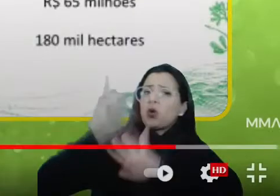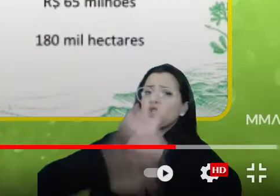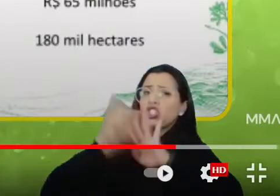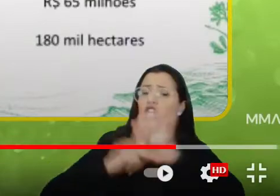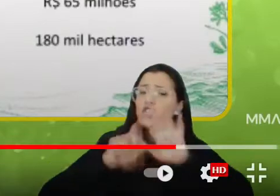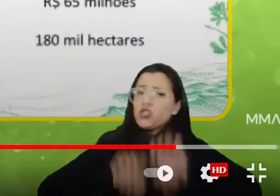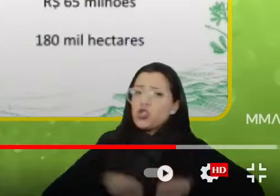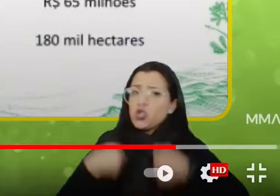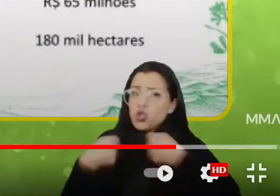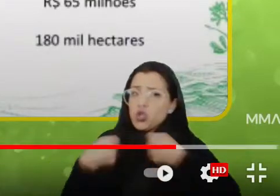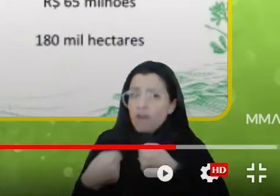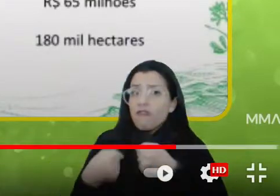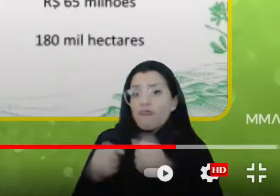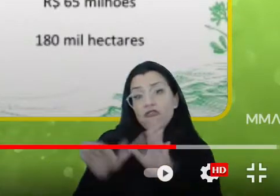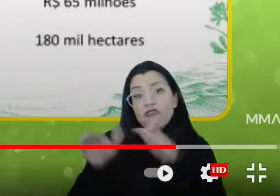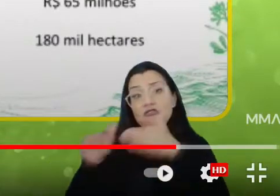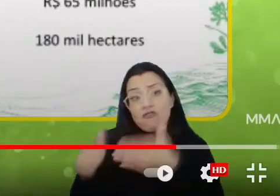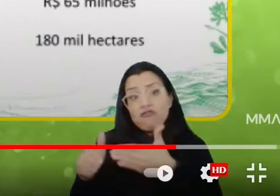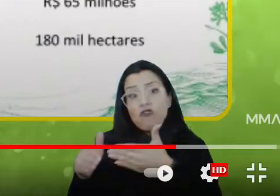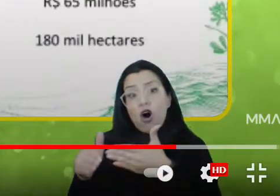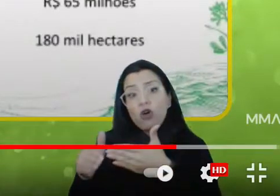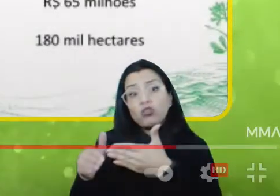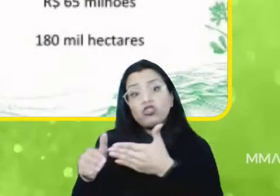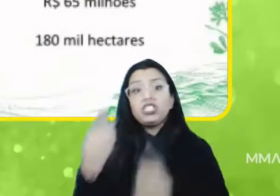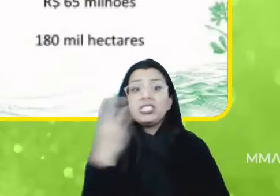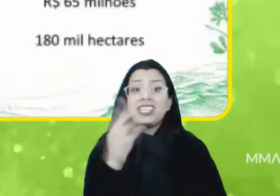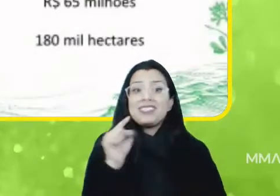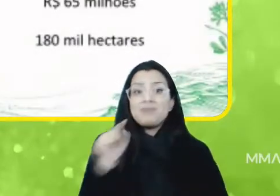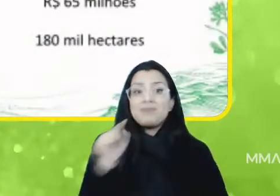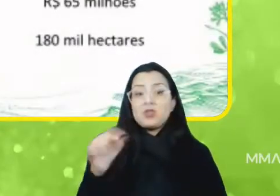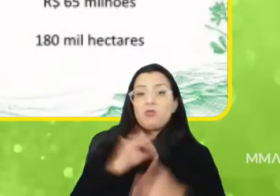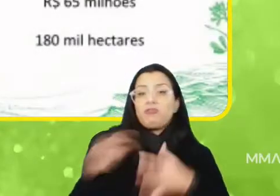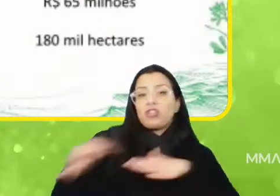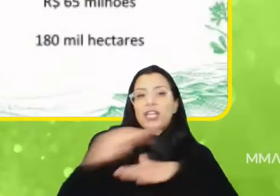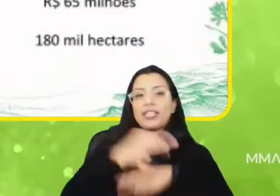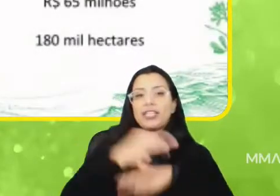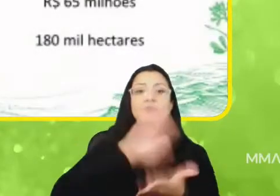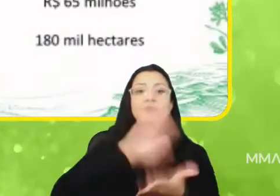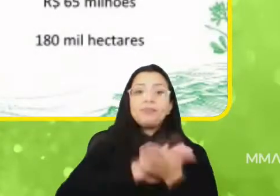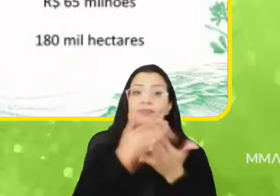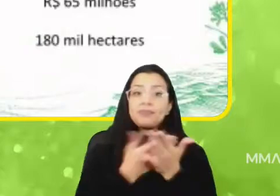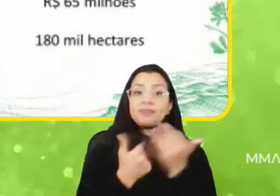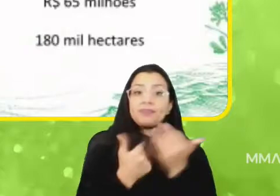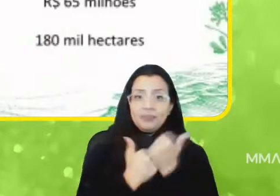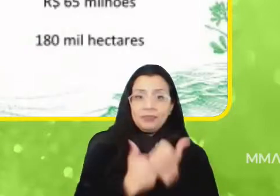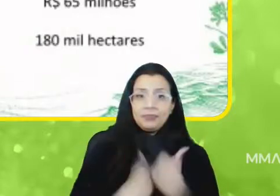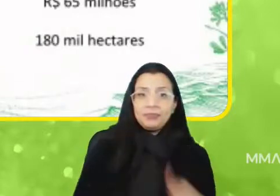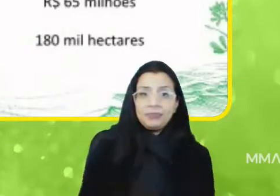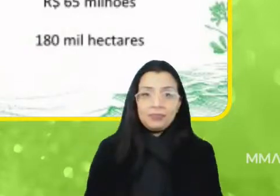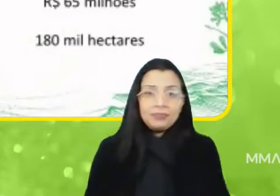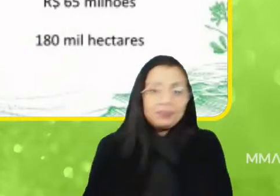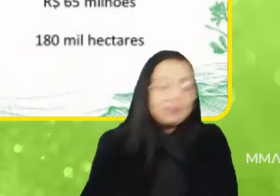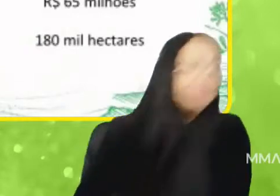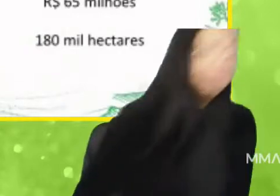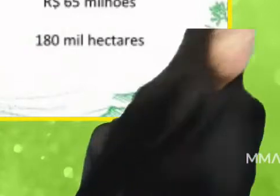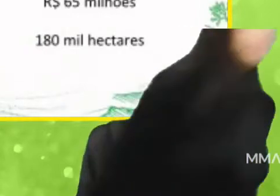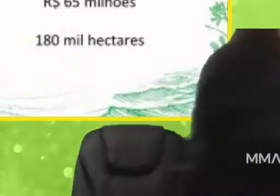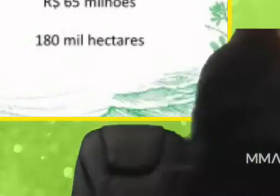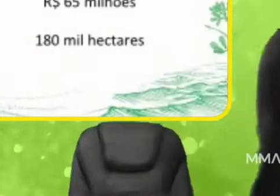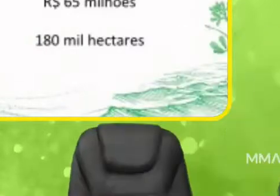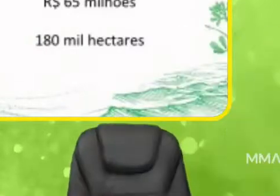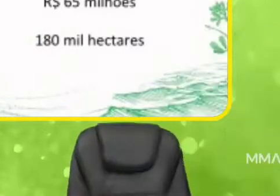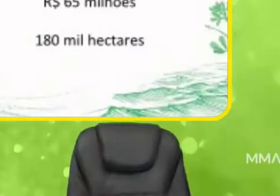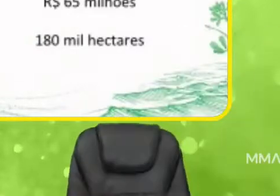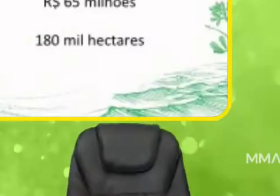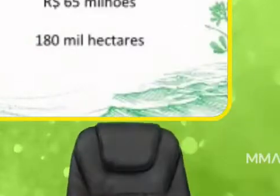nessa meta de 3 mil hectares. Já o GF Terrestre, a gente tem quatro projetos de recuperação e também